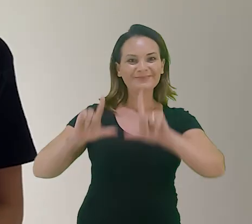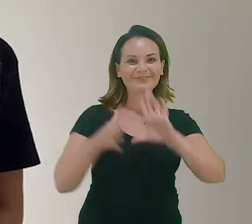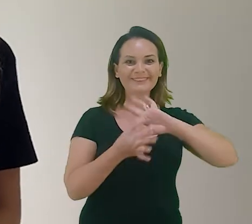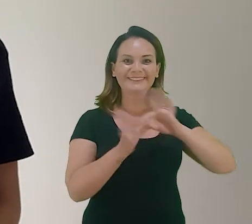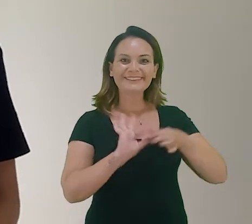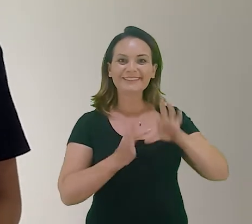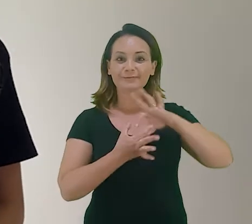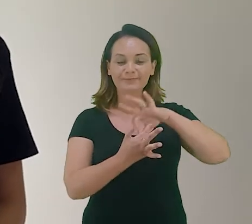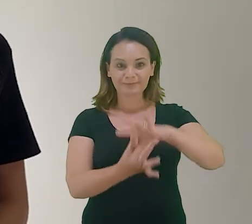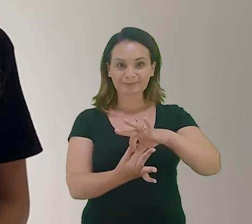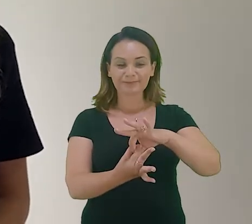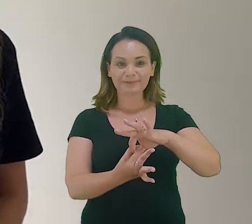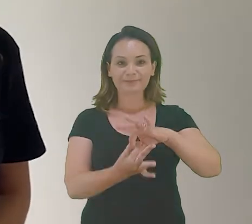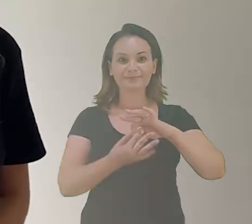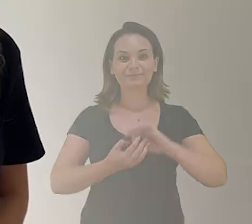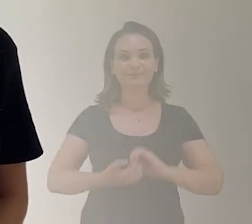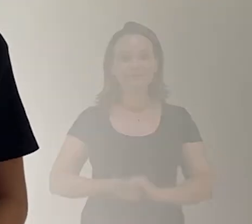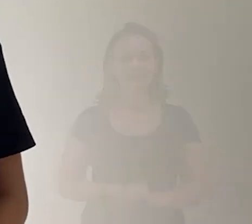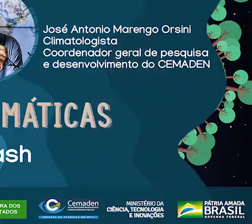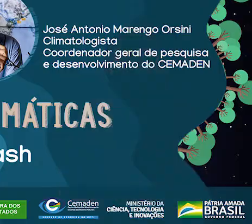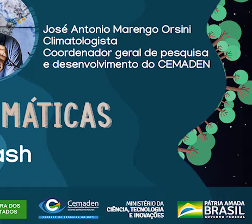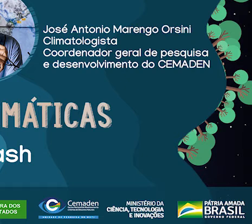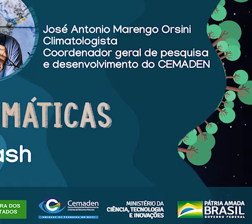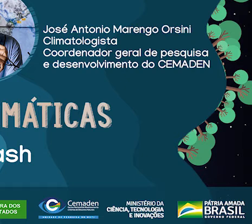no programa Ciência e Cultura. Vamos brincar!